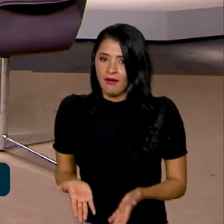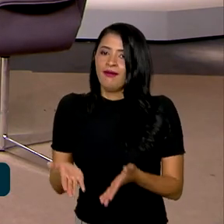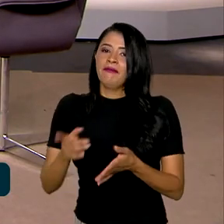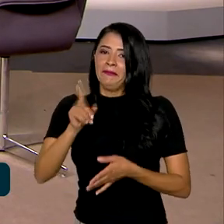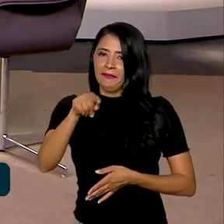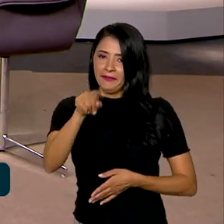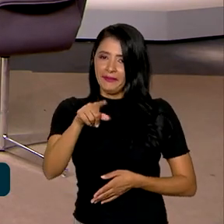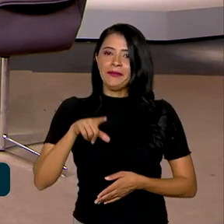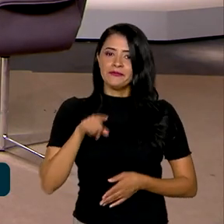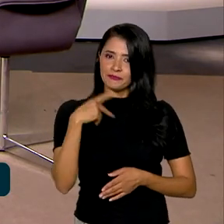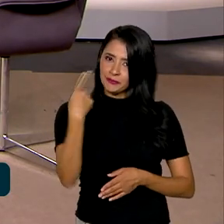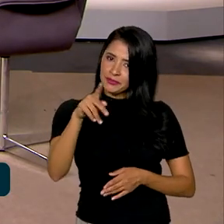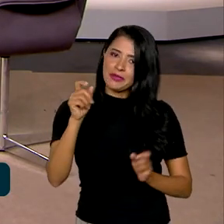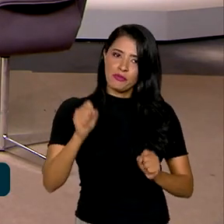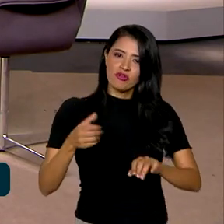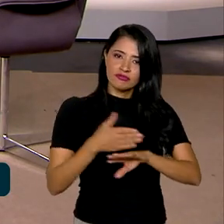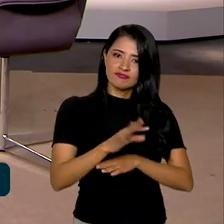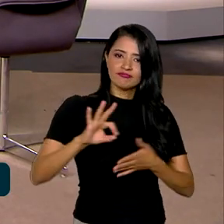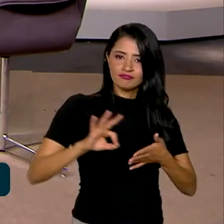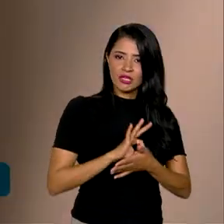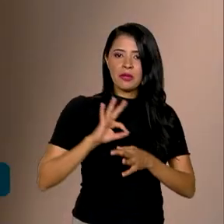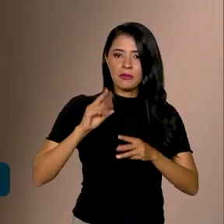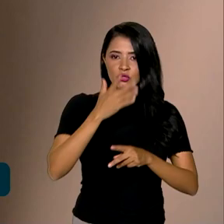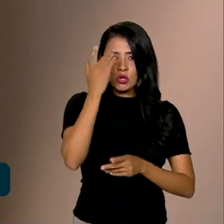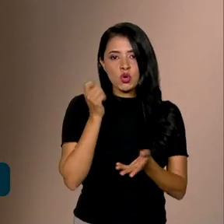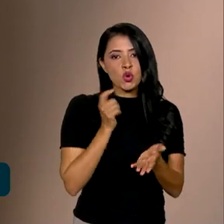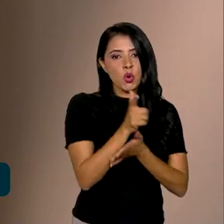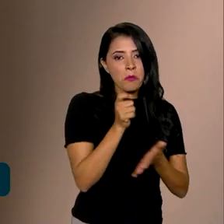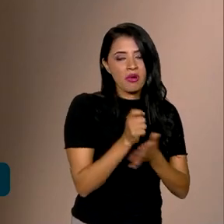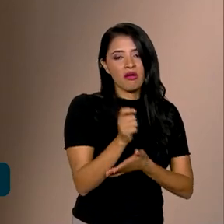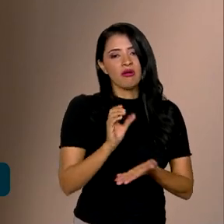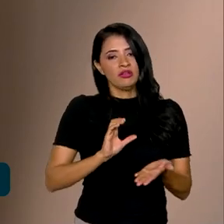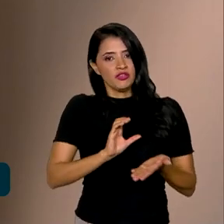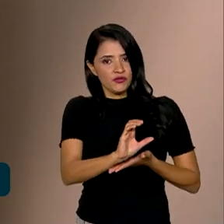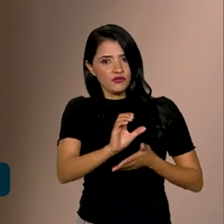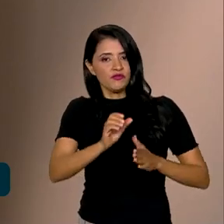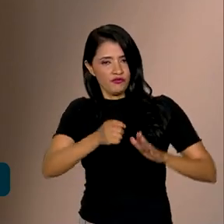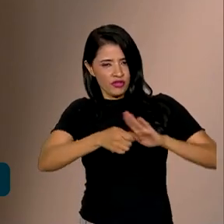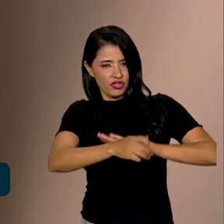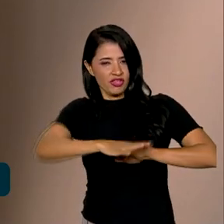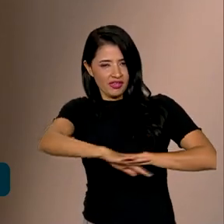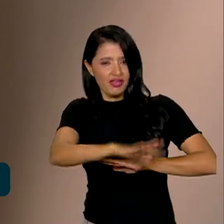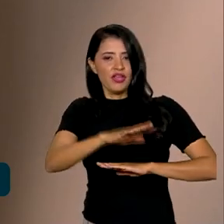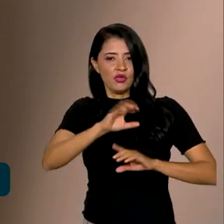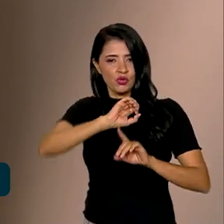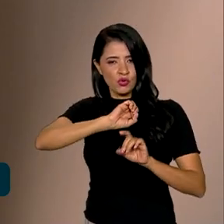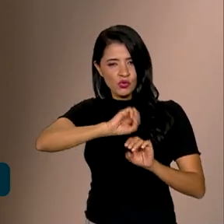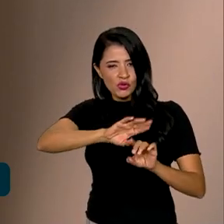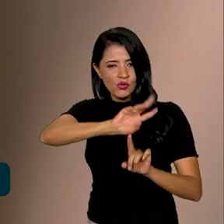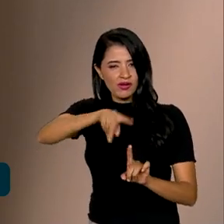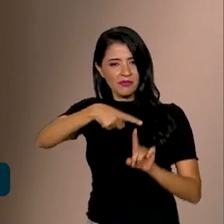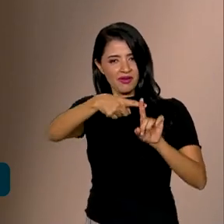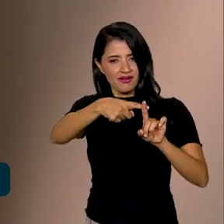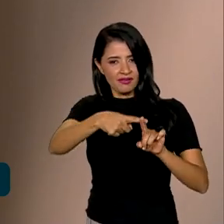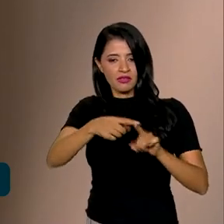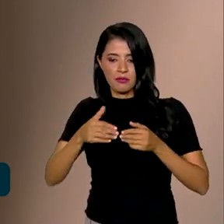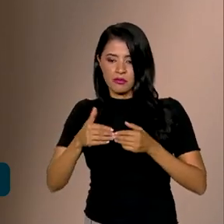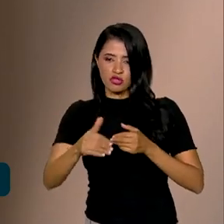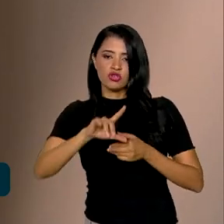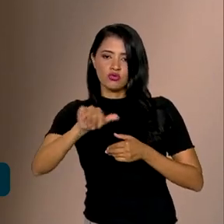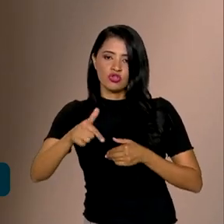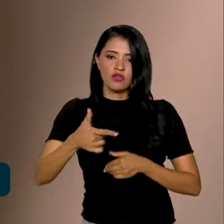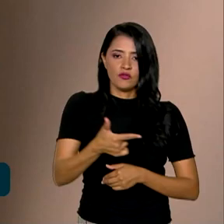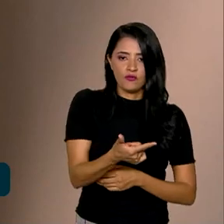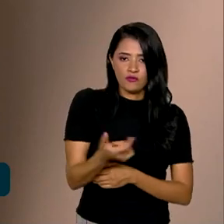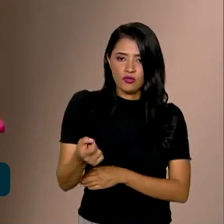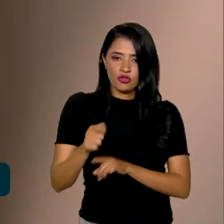para que você possa... Então, todo mundo que comprar títulos, fizer investimento no Educa Mais a partir do dia